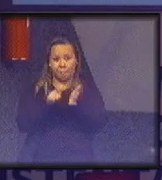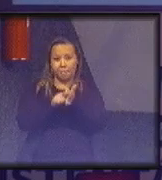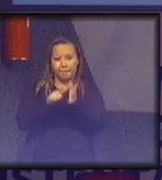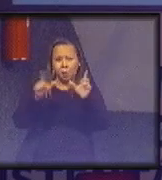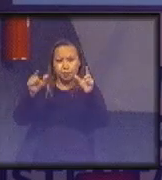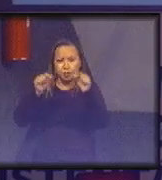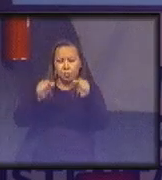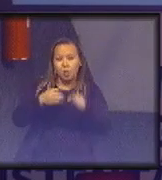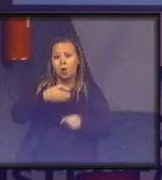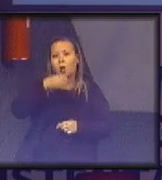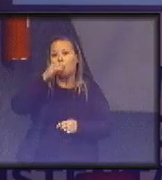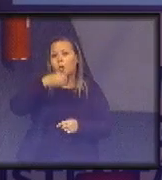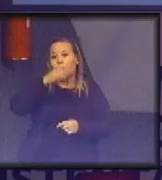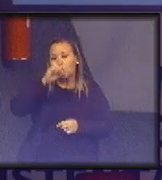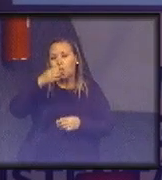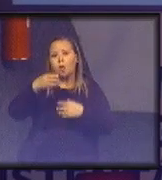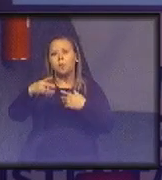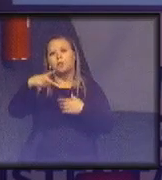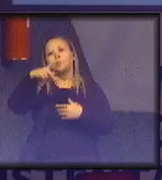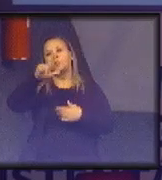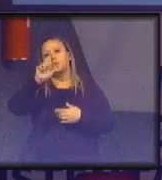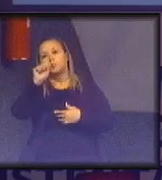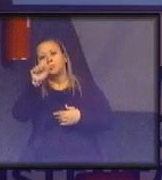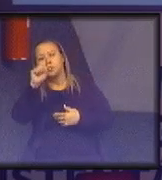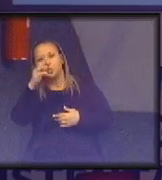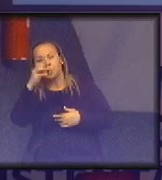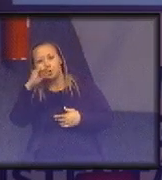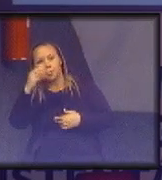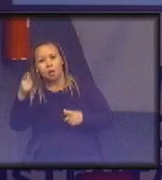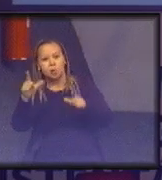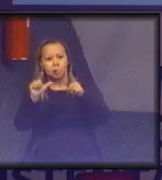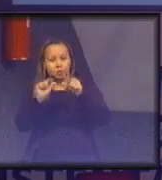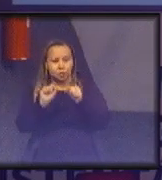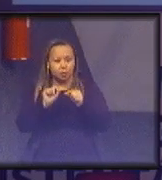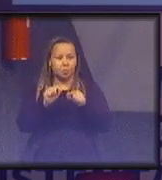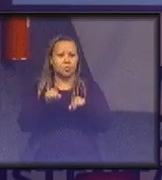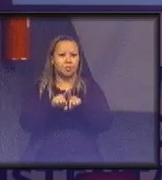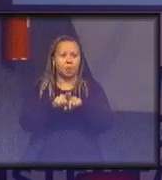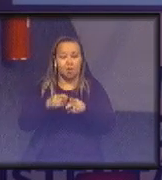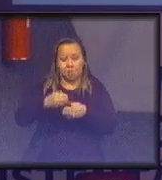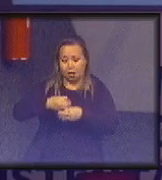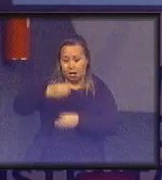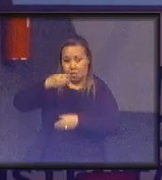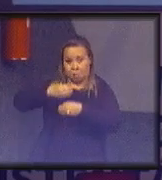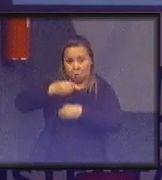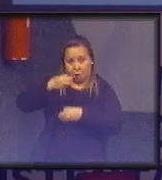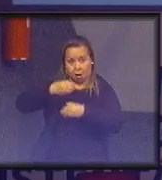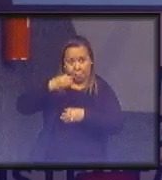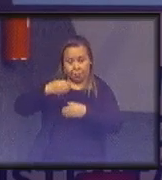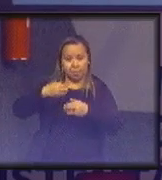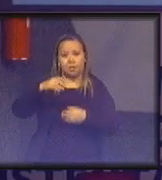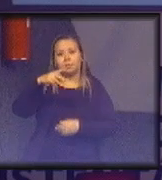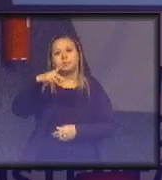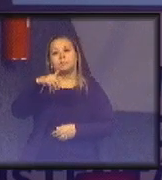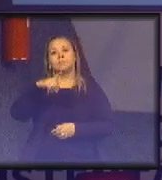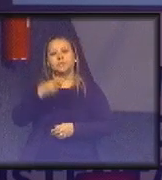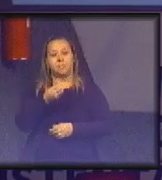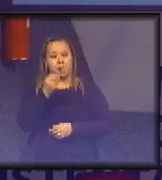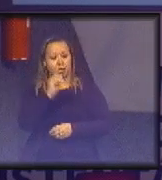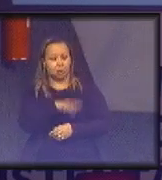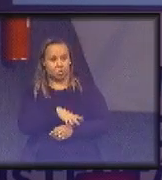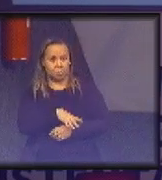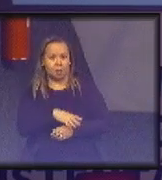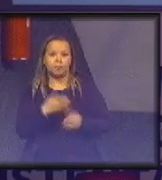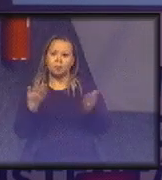copos descartáveis per capita e o consumo de água envasada e aqui só a garrafinha descartável per capita passam a ser